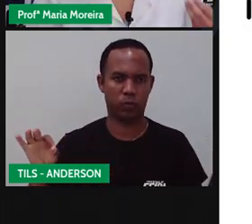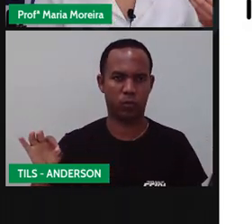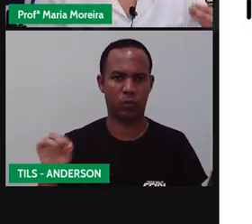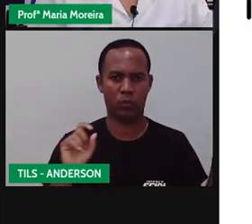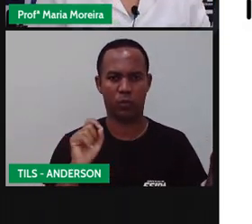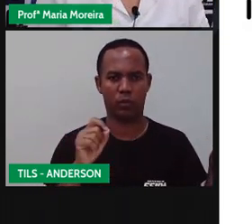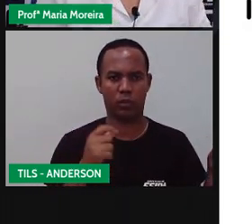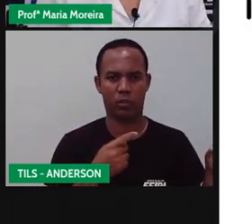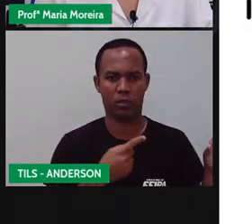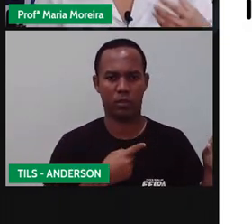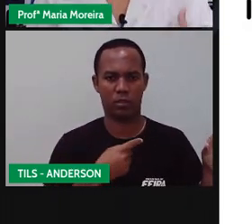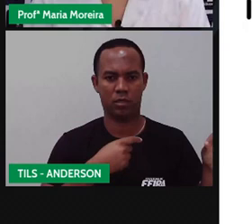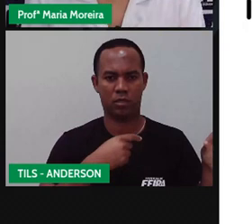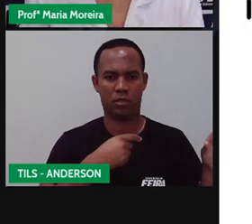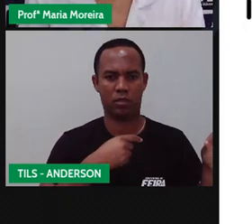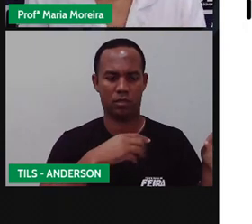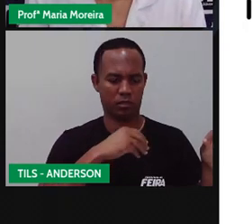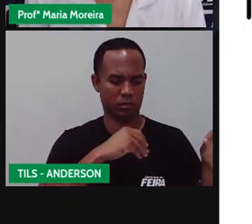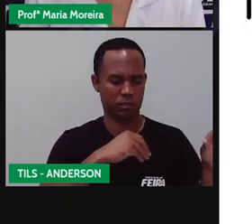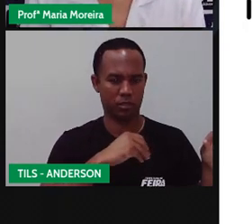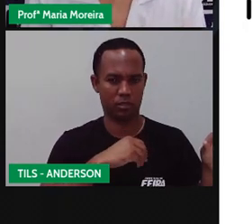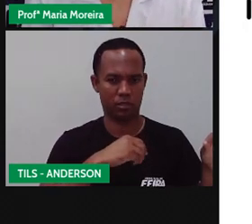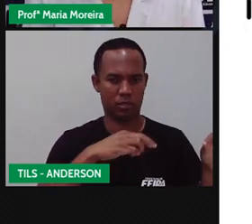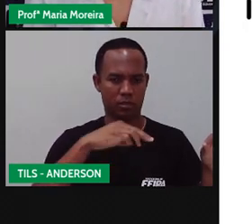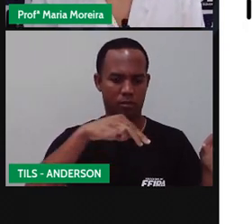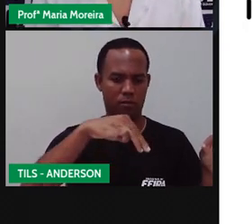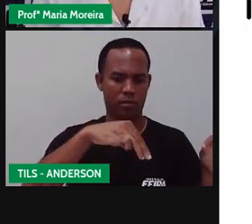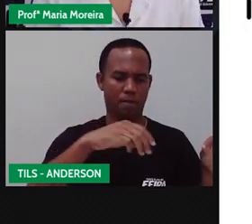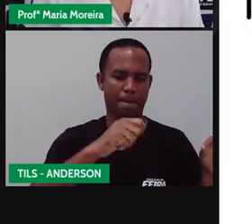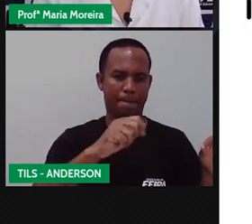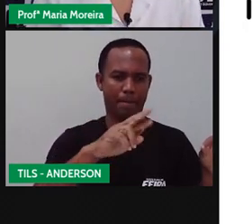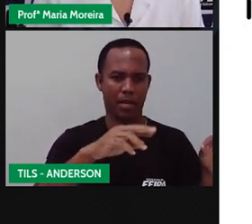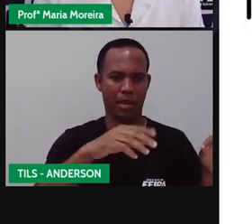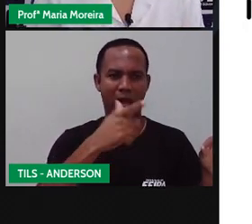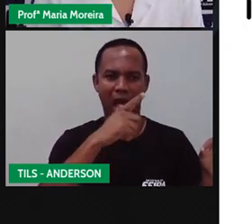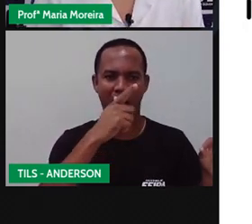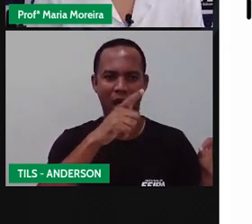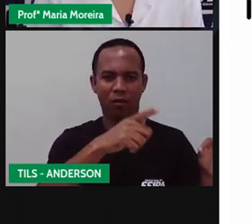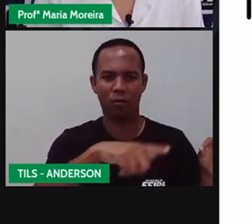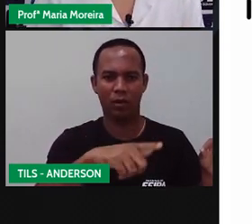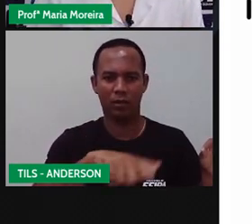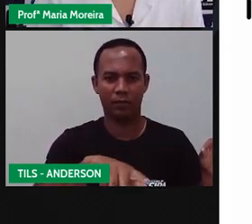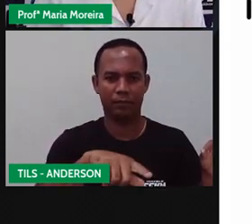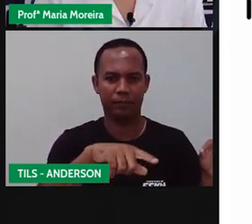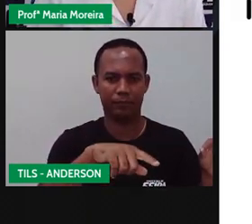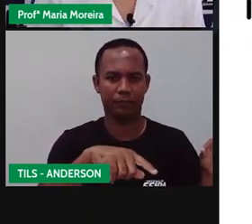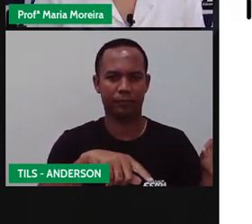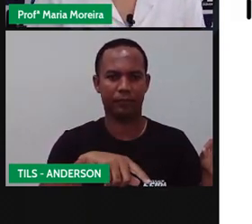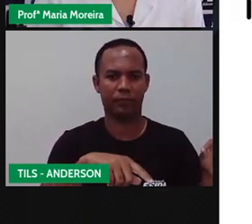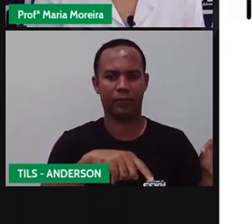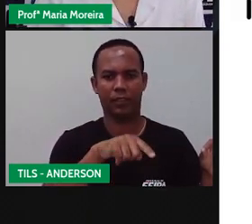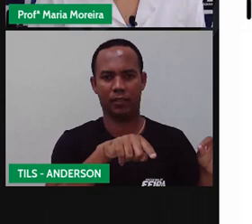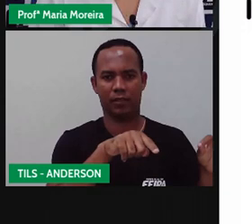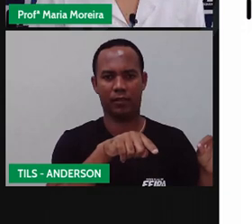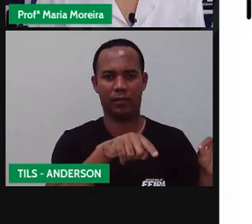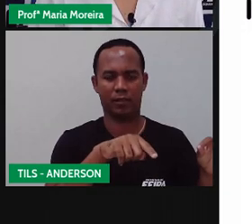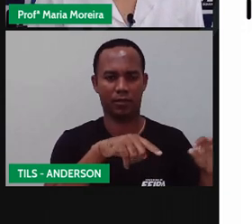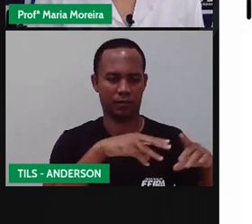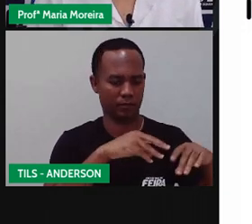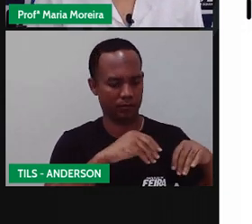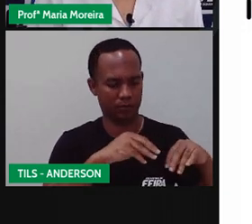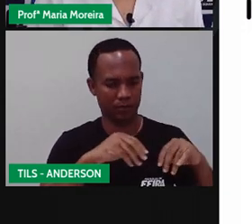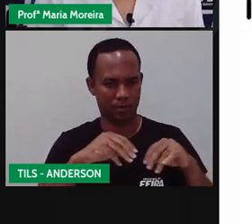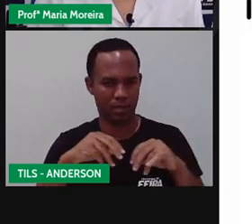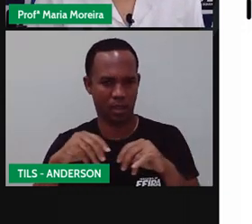Um lado é a terra e o outro o mar. No início, todas as crianças podem ficar do lado do quê? Da terra. Lembra bem,